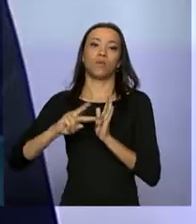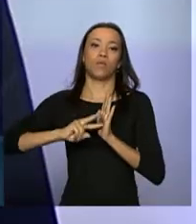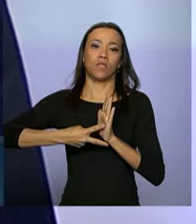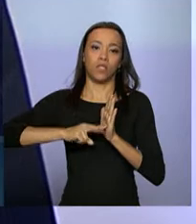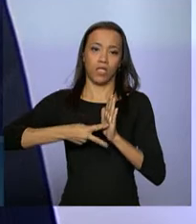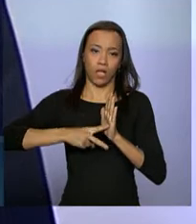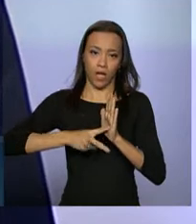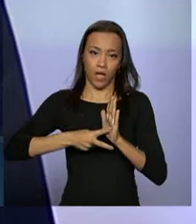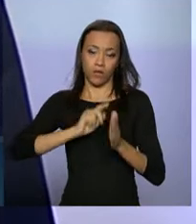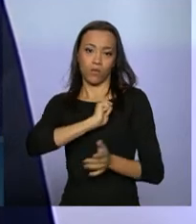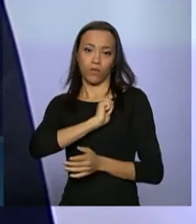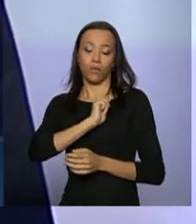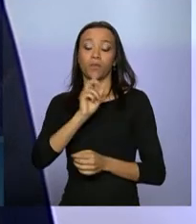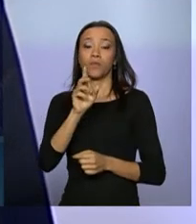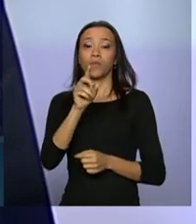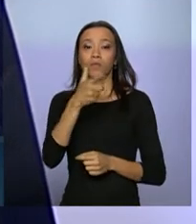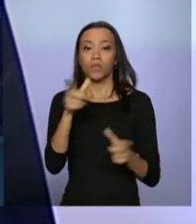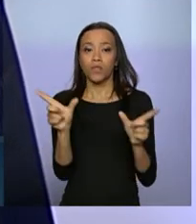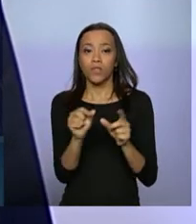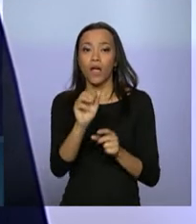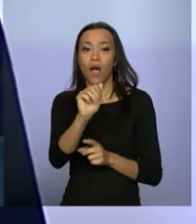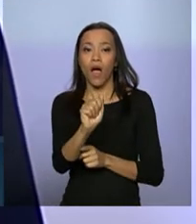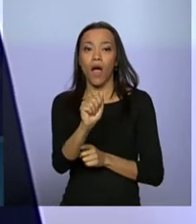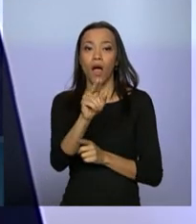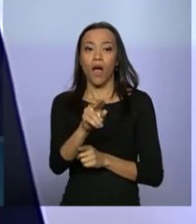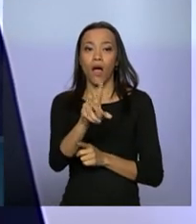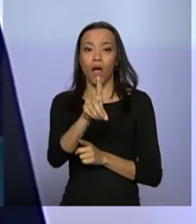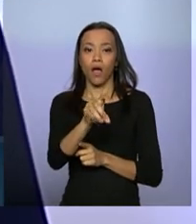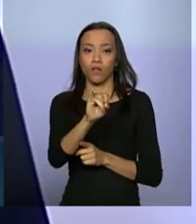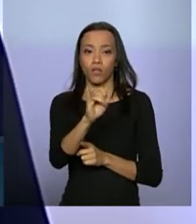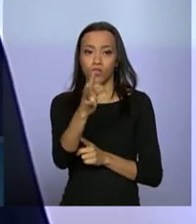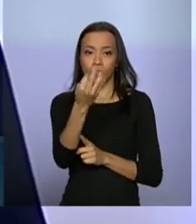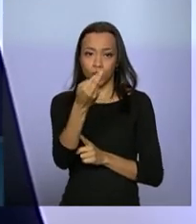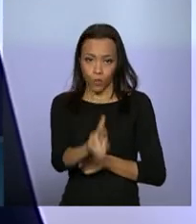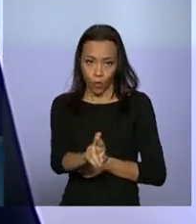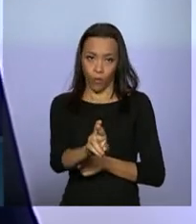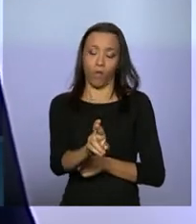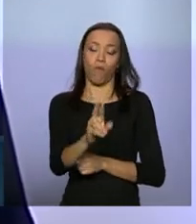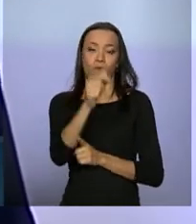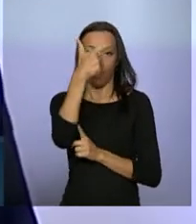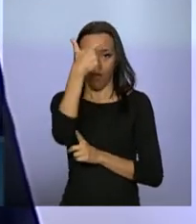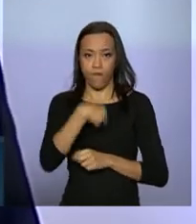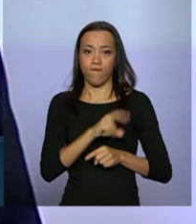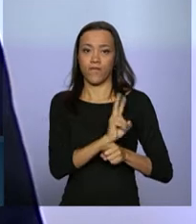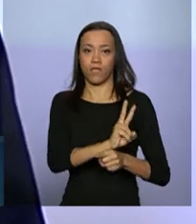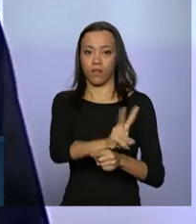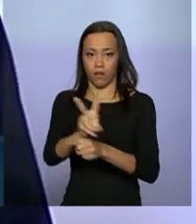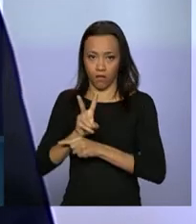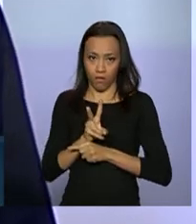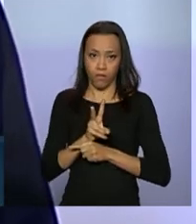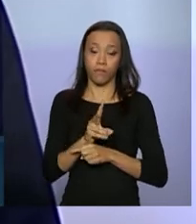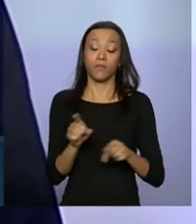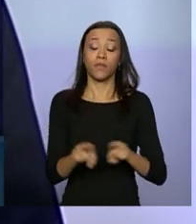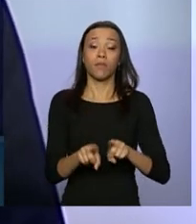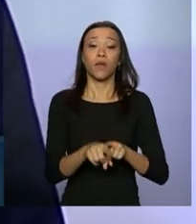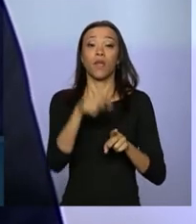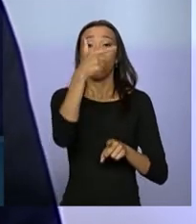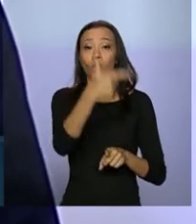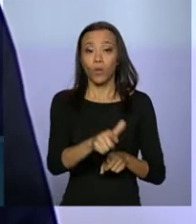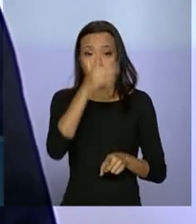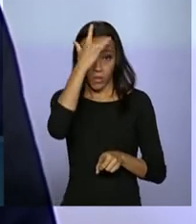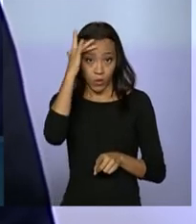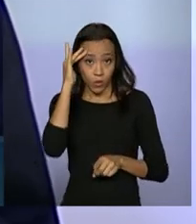e saudar também aqui o deputado Chico Lopes, representando a Câmara Federal, e